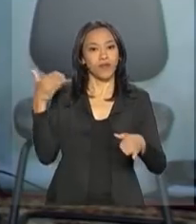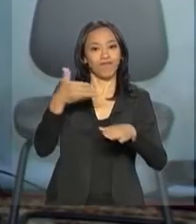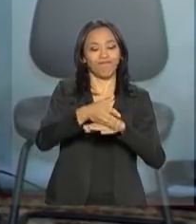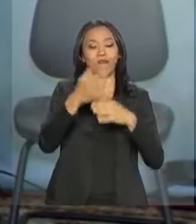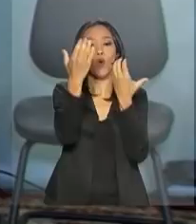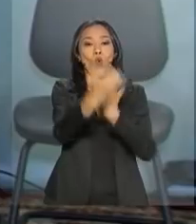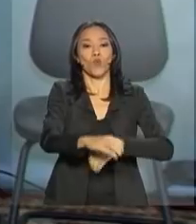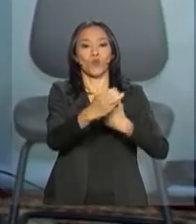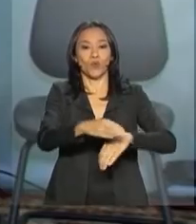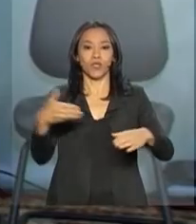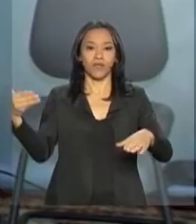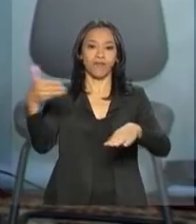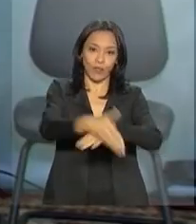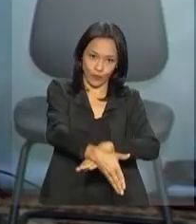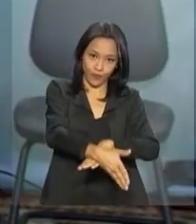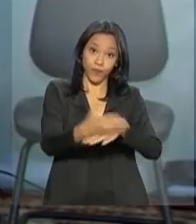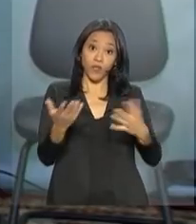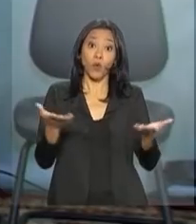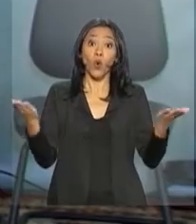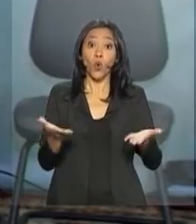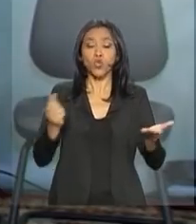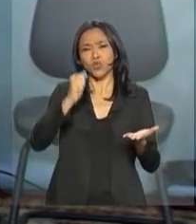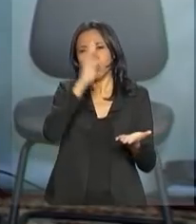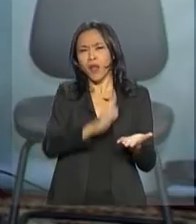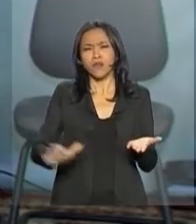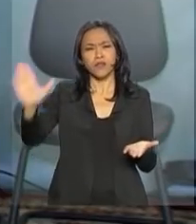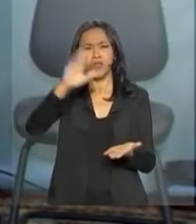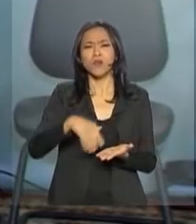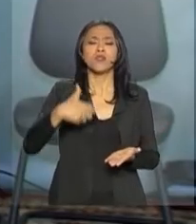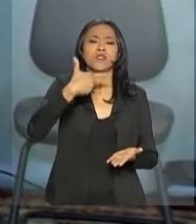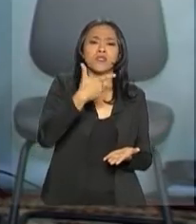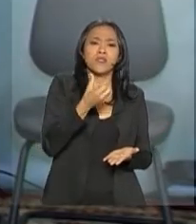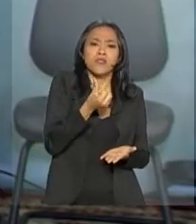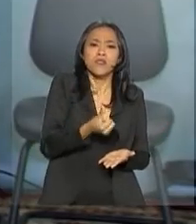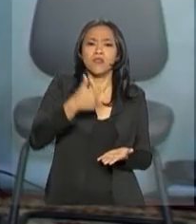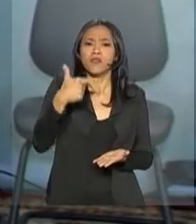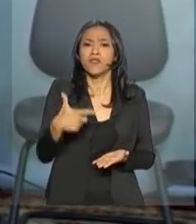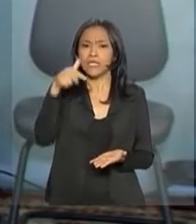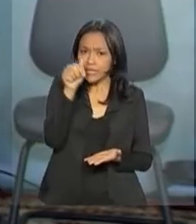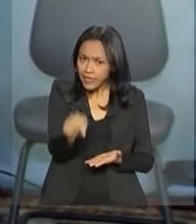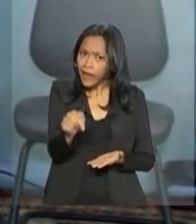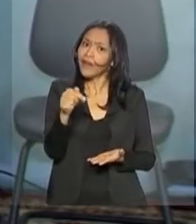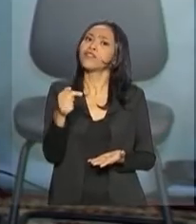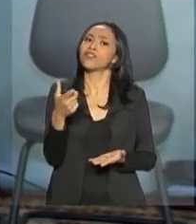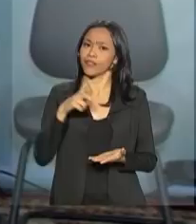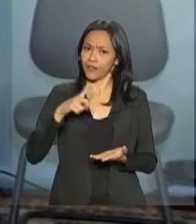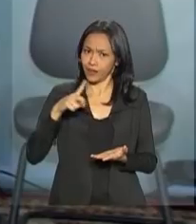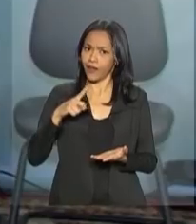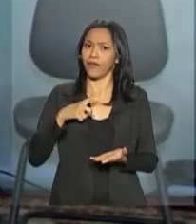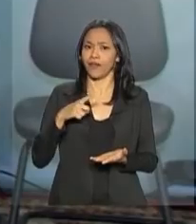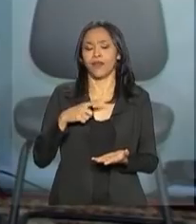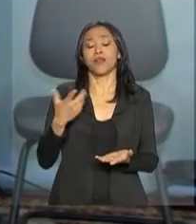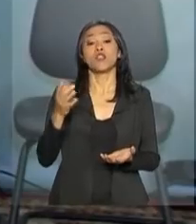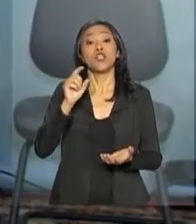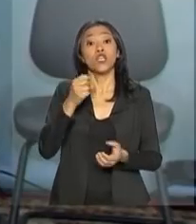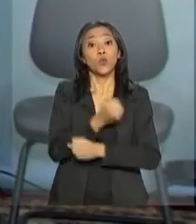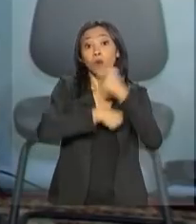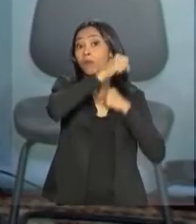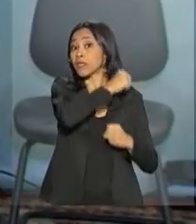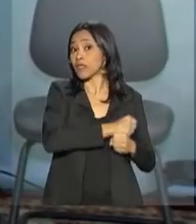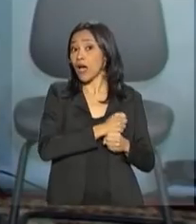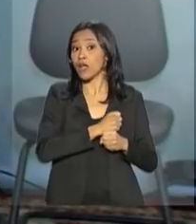Hoje, em todo o país, são 627 defensores públicos da União. E só no ano passado foram